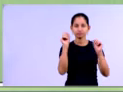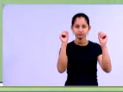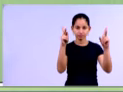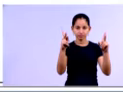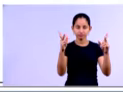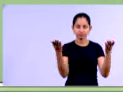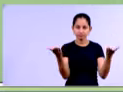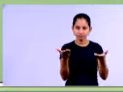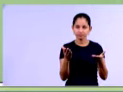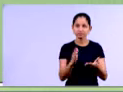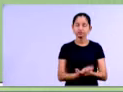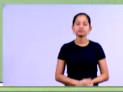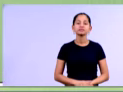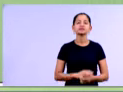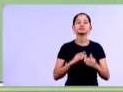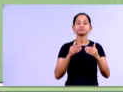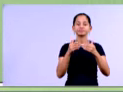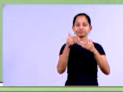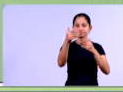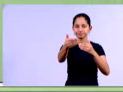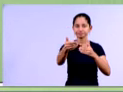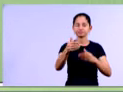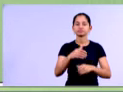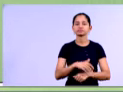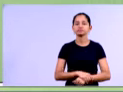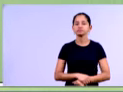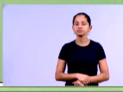turma? Vamos mais para a sequência aí.